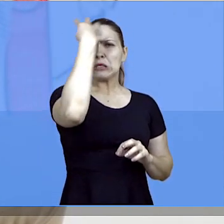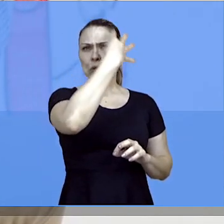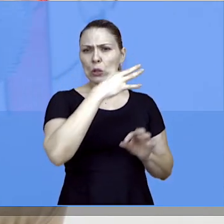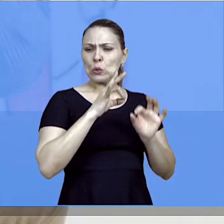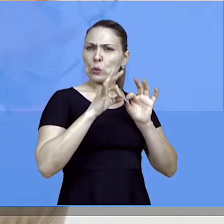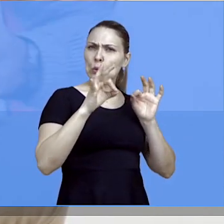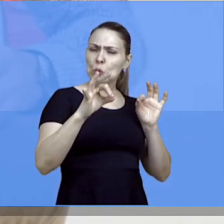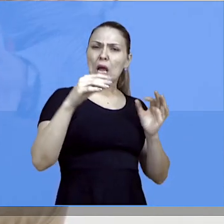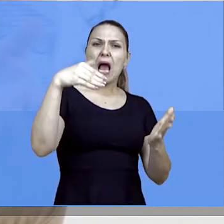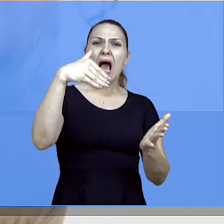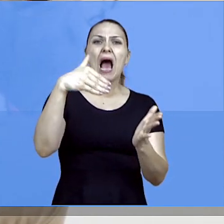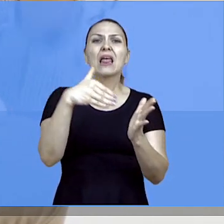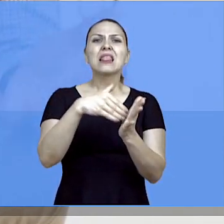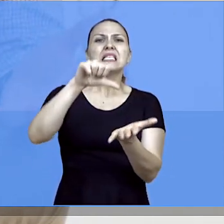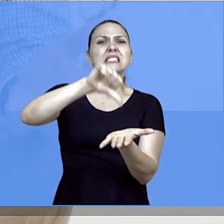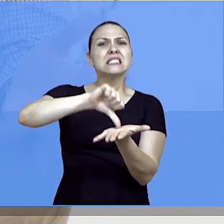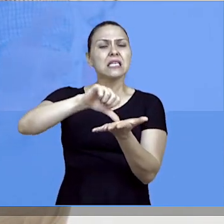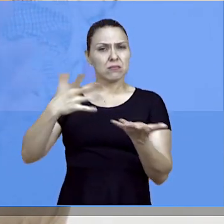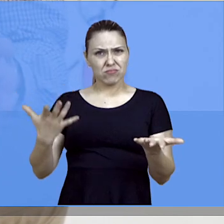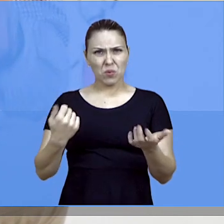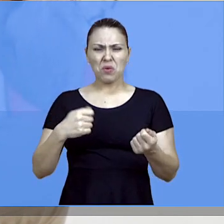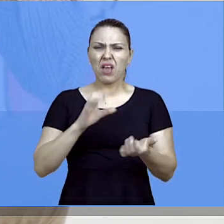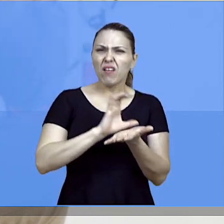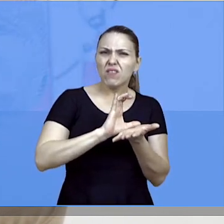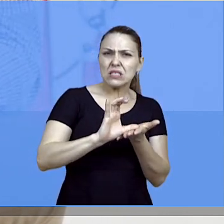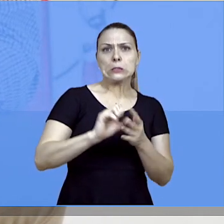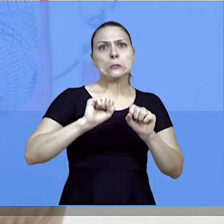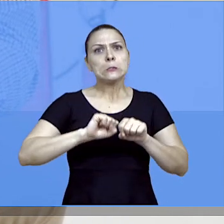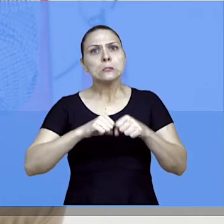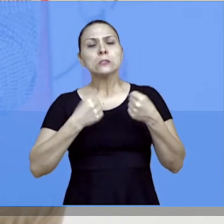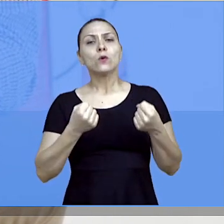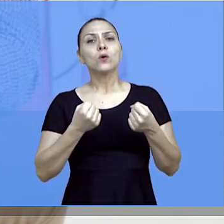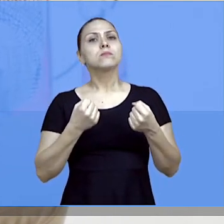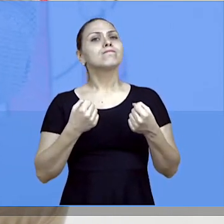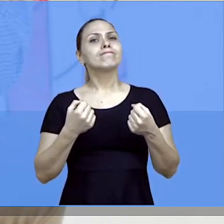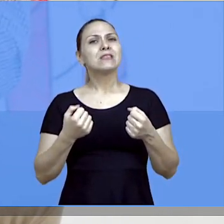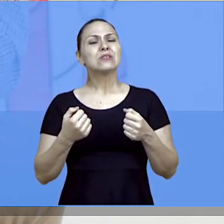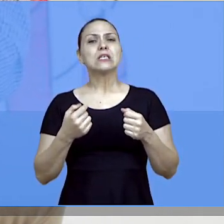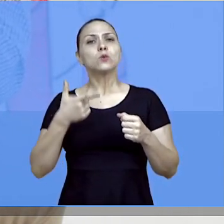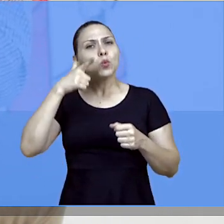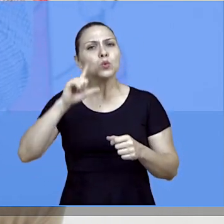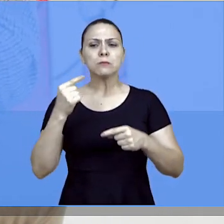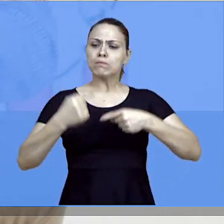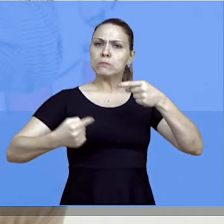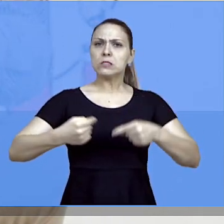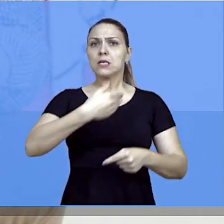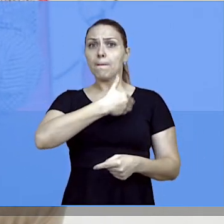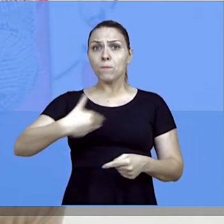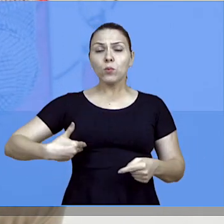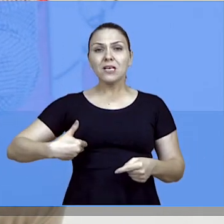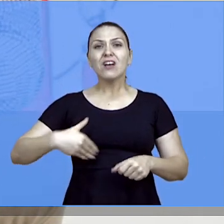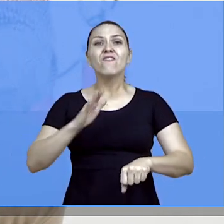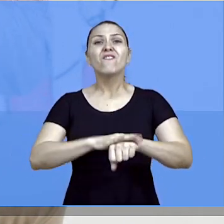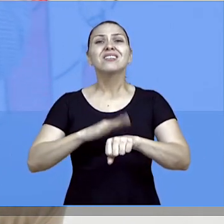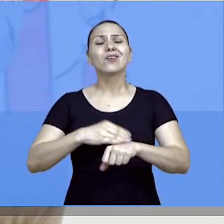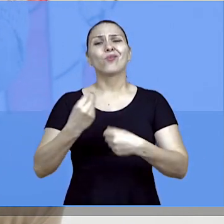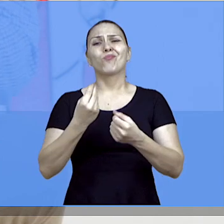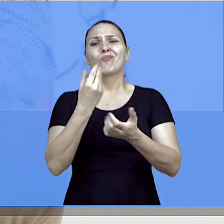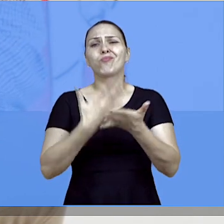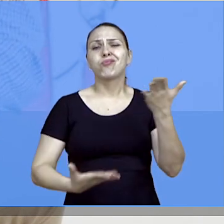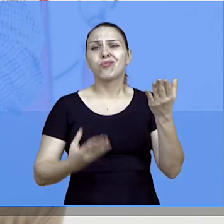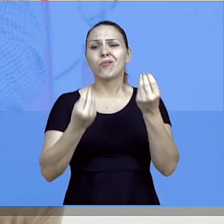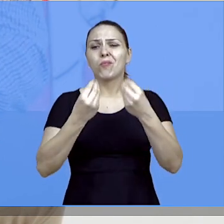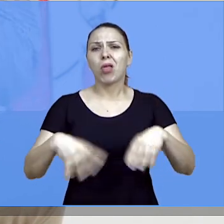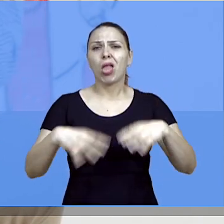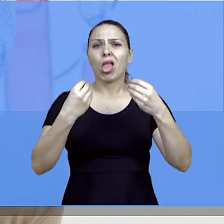Porque ter todo um investimento, ter todo um esforço para conseguir formular uma boa política pública na hora da implementação acaba se perdendo, tendo péssimo